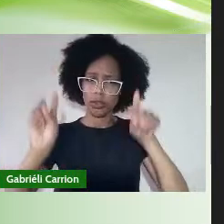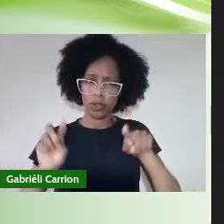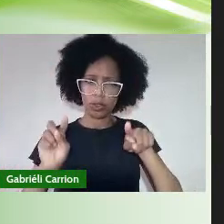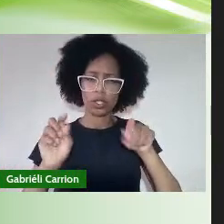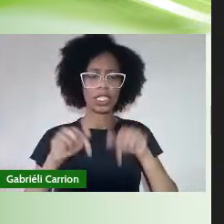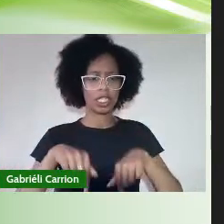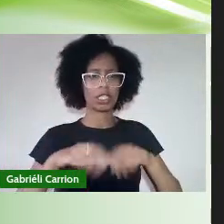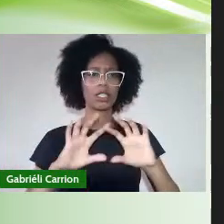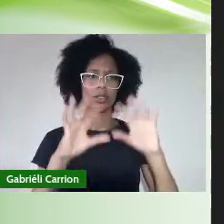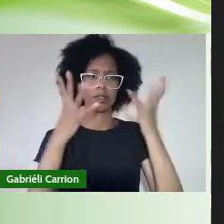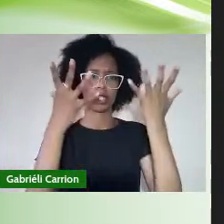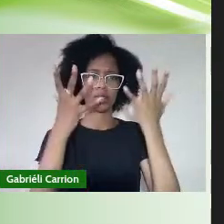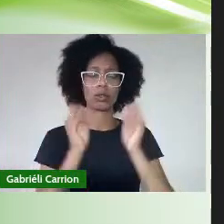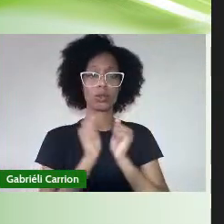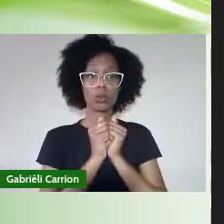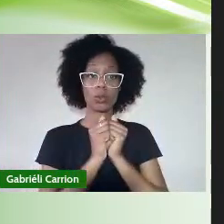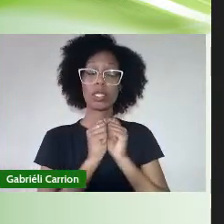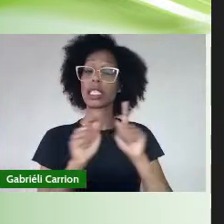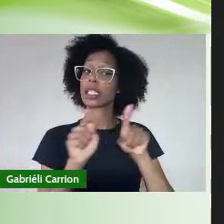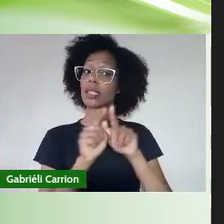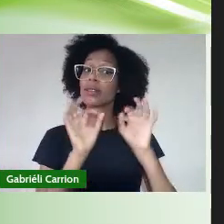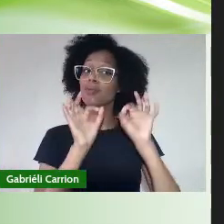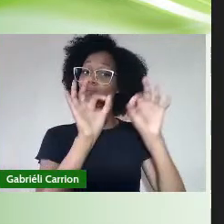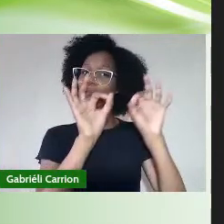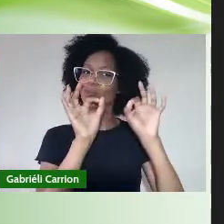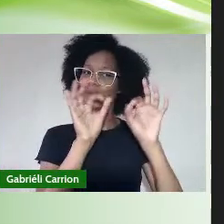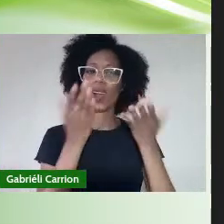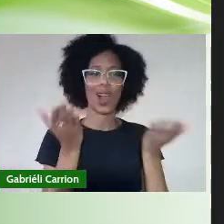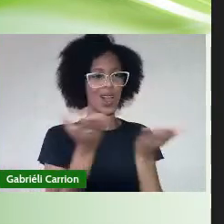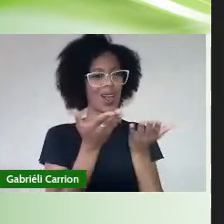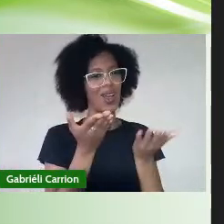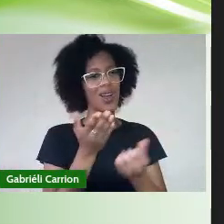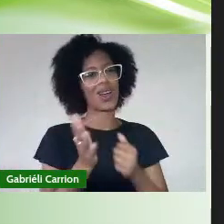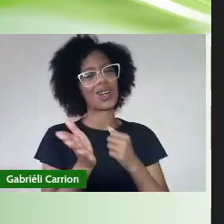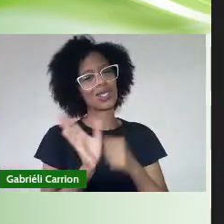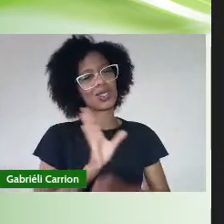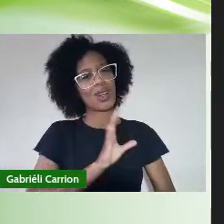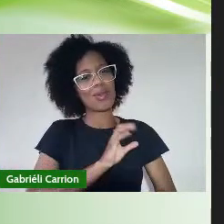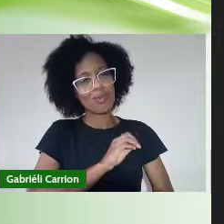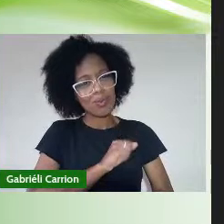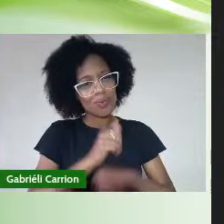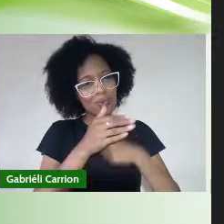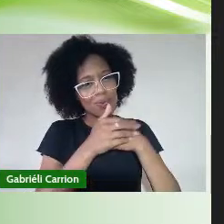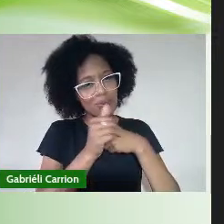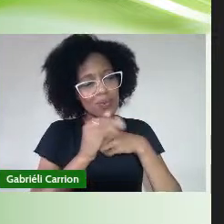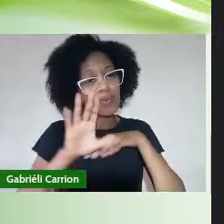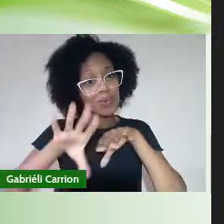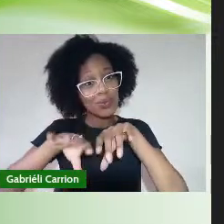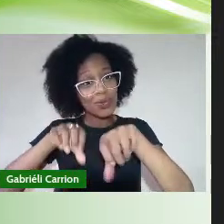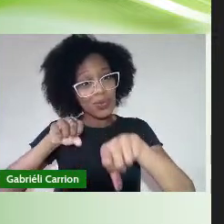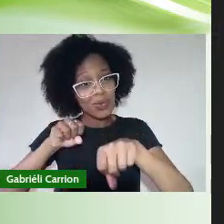Em especial os nossos amados formandos Que